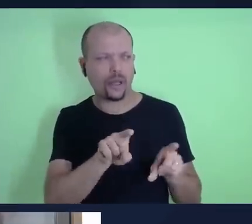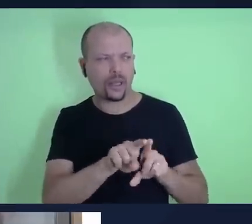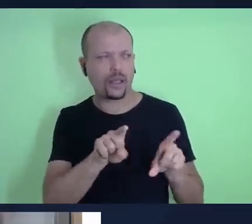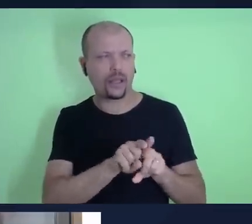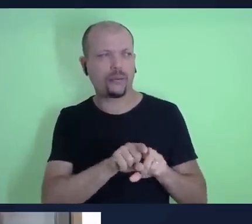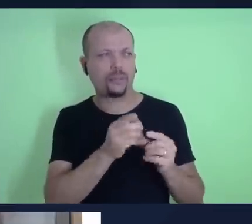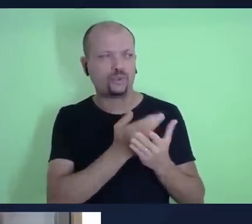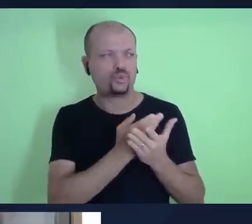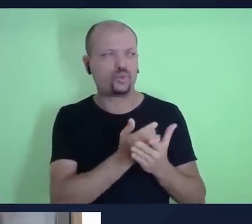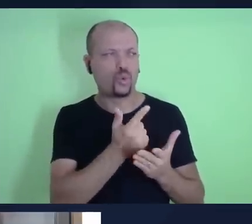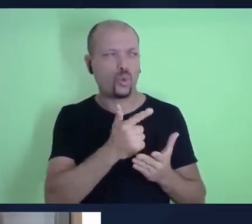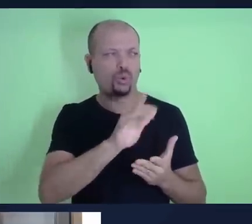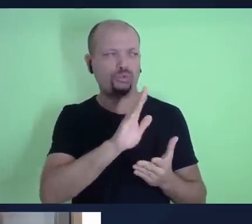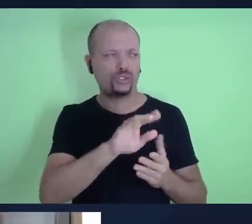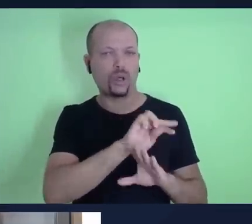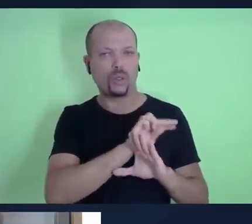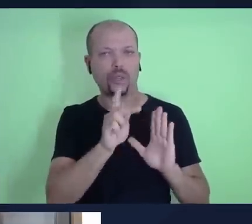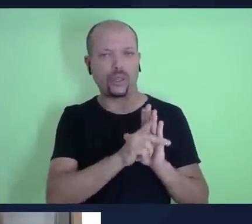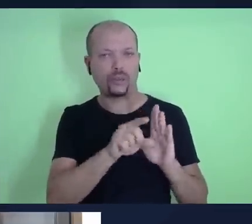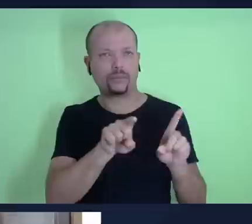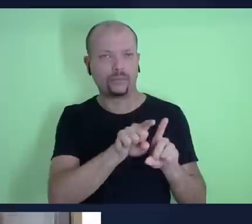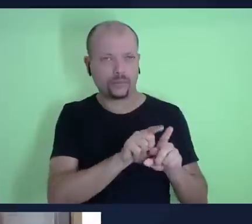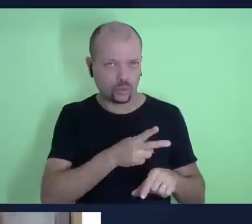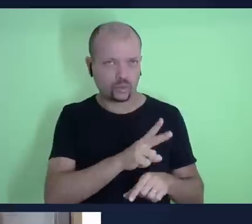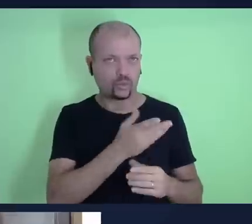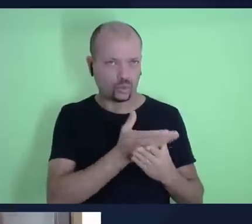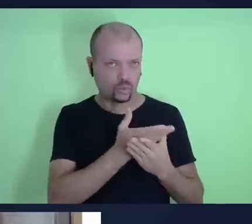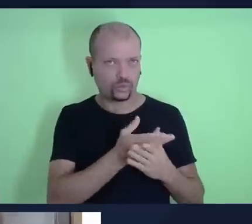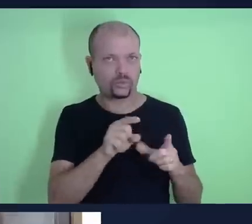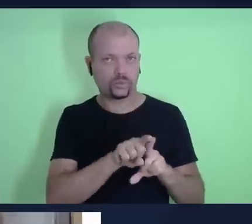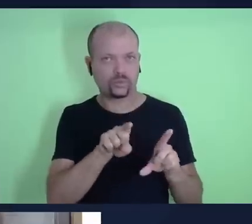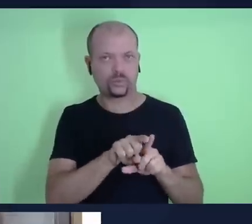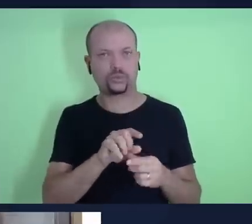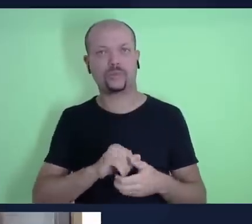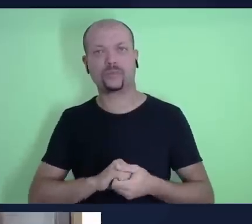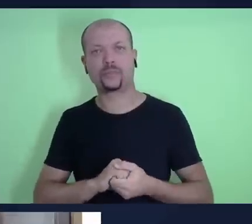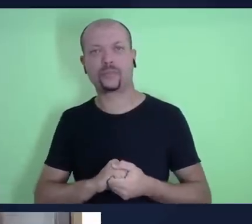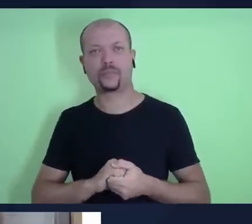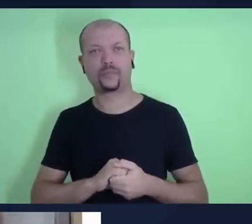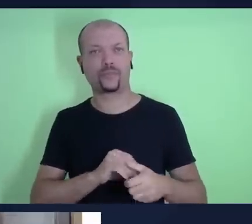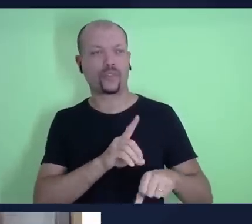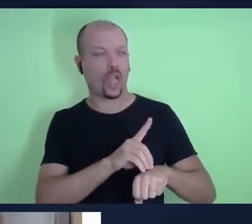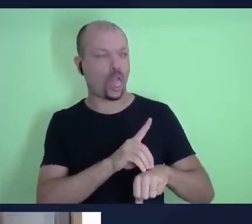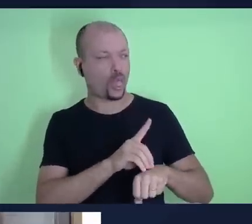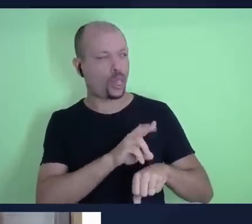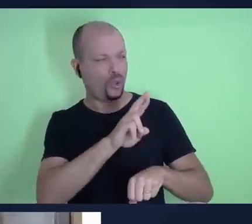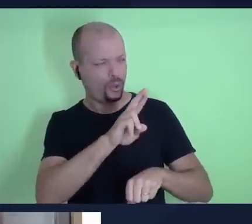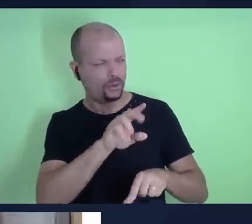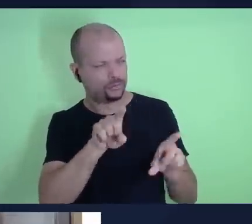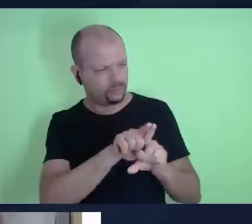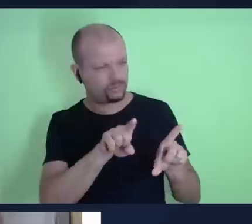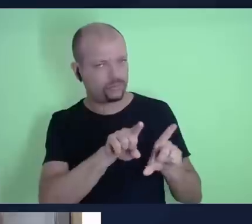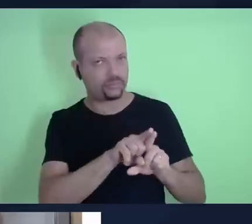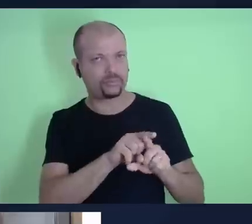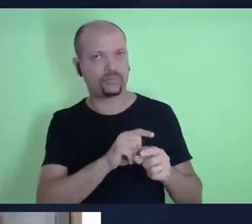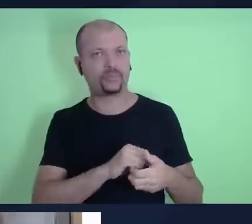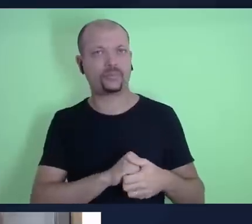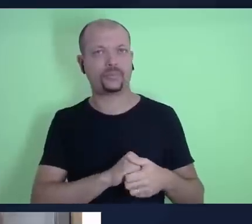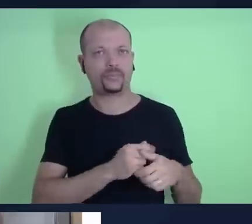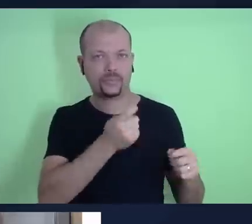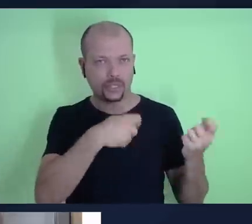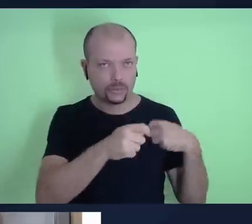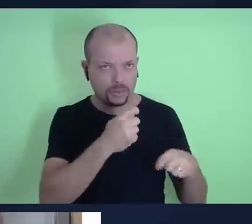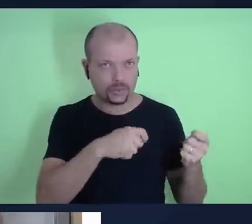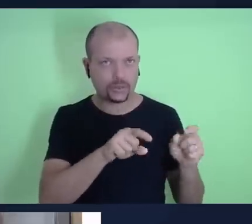estudos, né, já no NASP, continua estudando, né, com o seu programa de doutorado, acho que também na mesma área de administração, é isso?